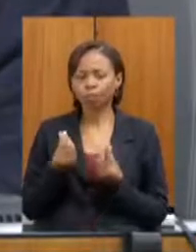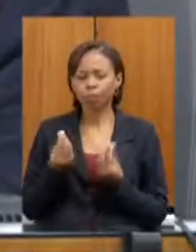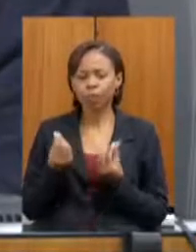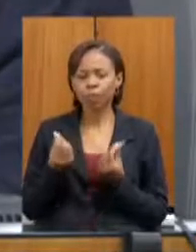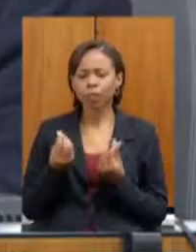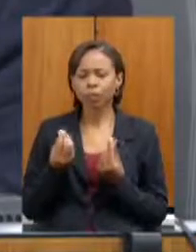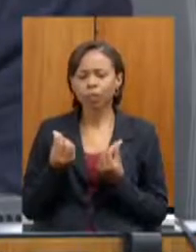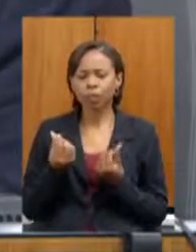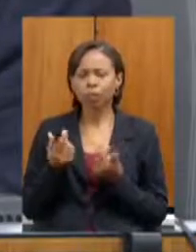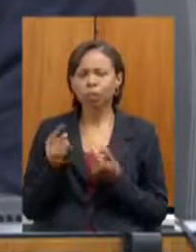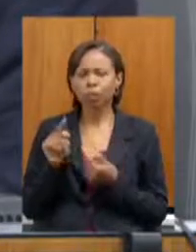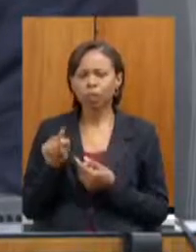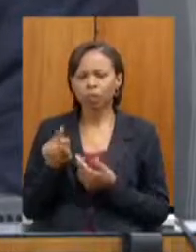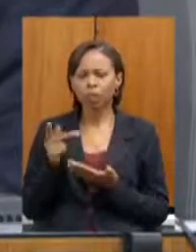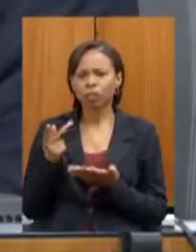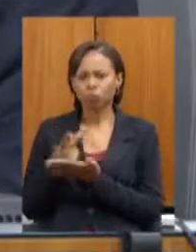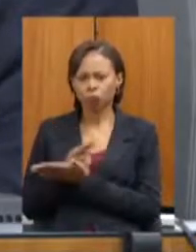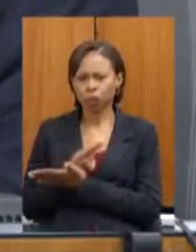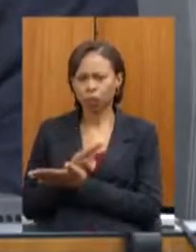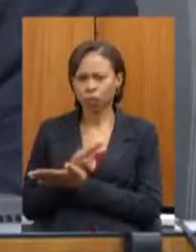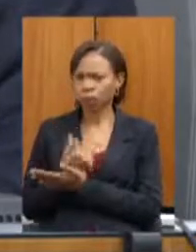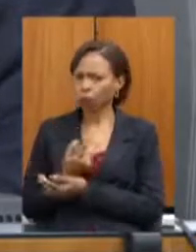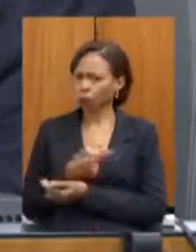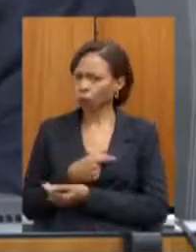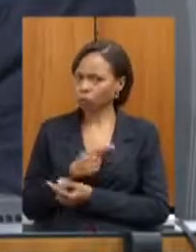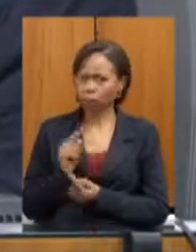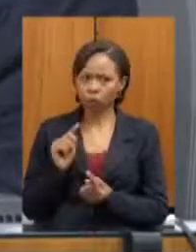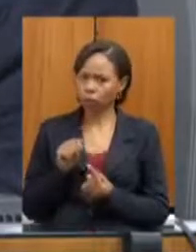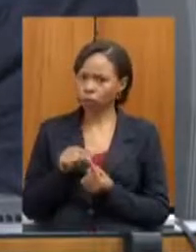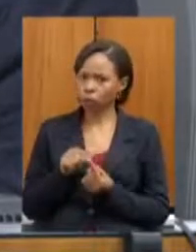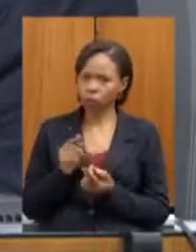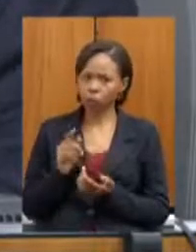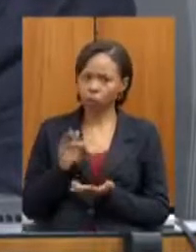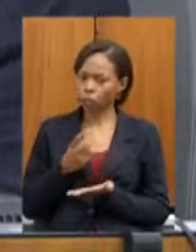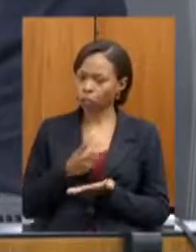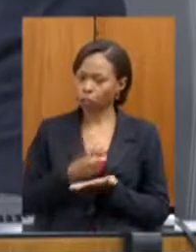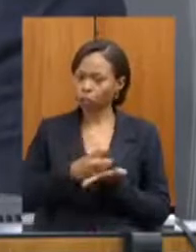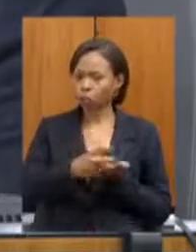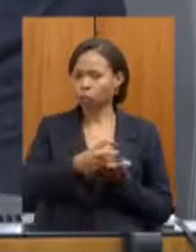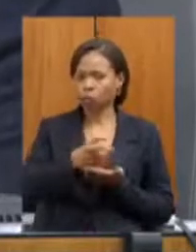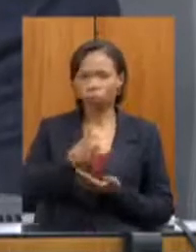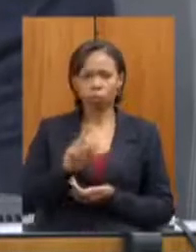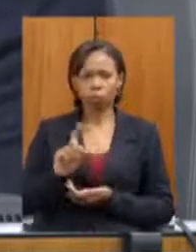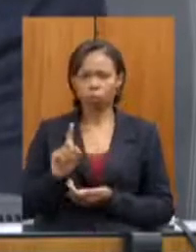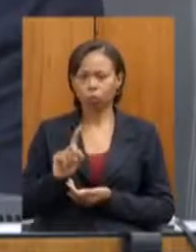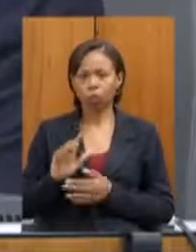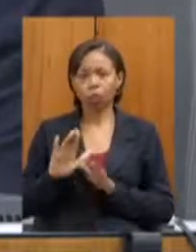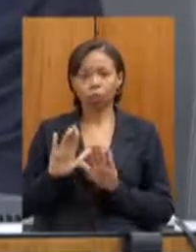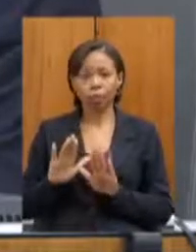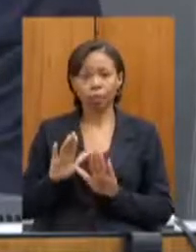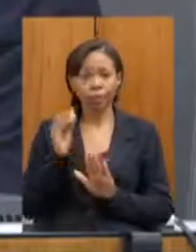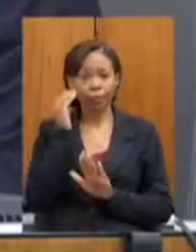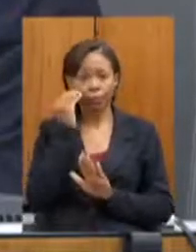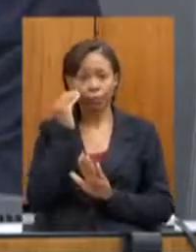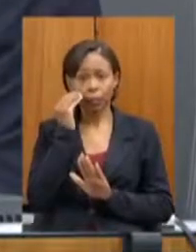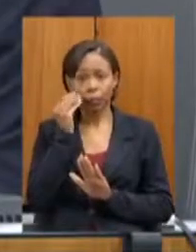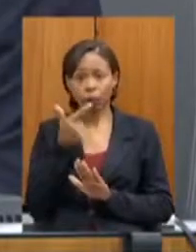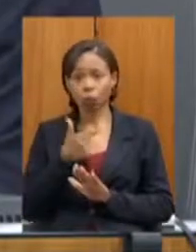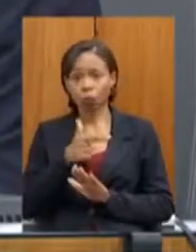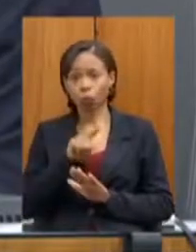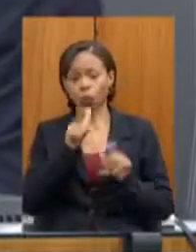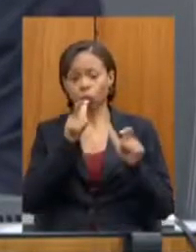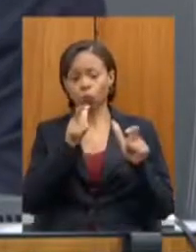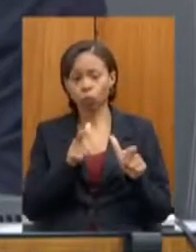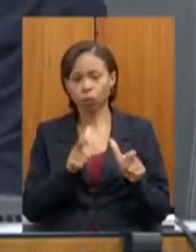não há intenção de desalojamento mas sim de viabilizar um local juntamente com a